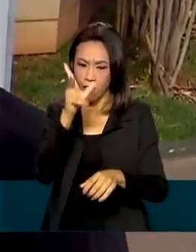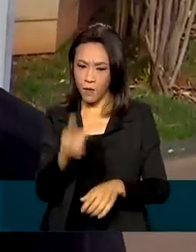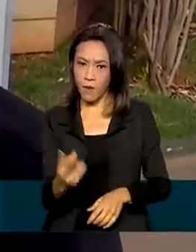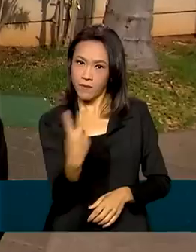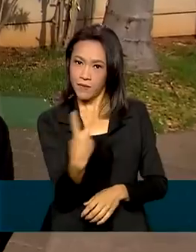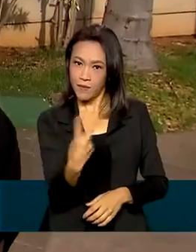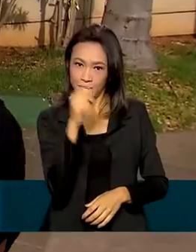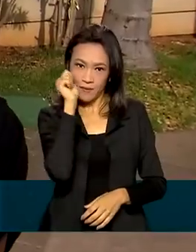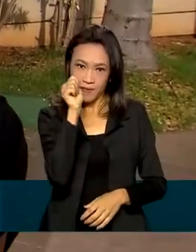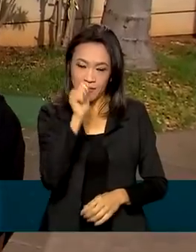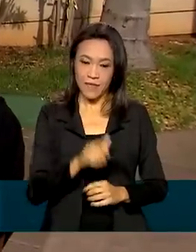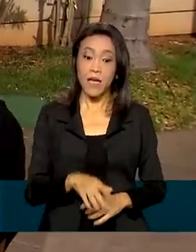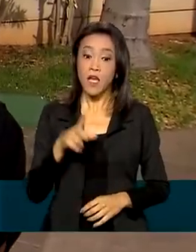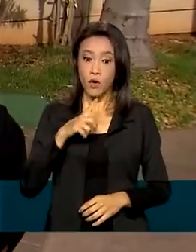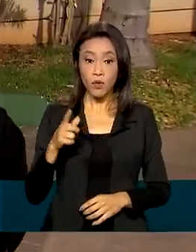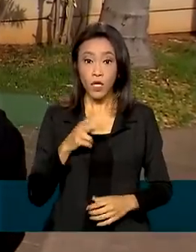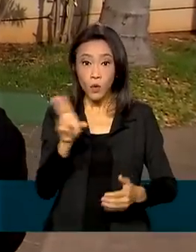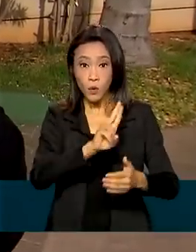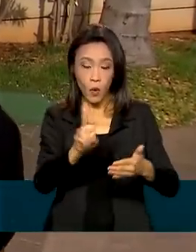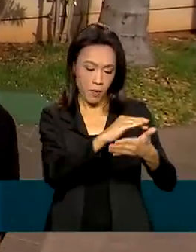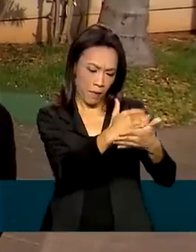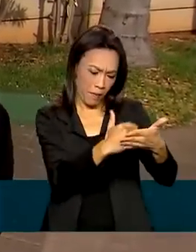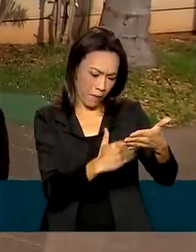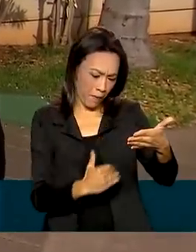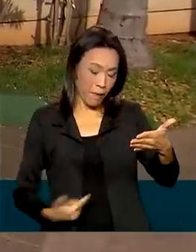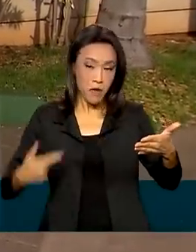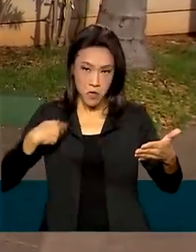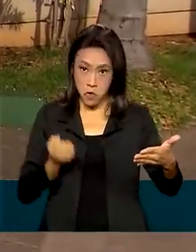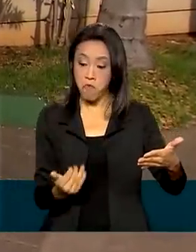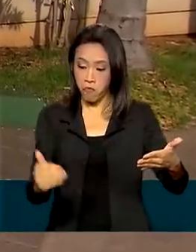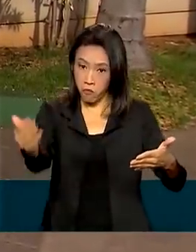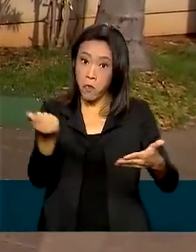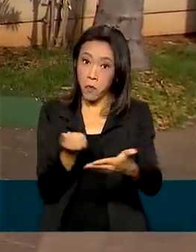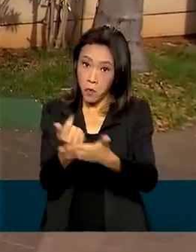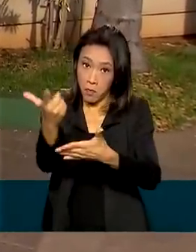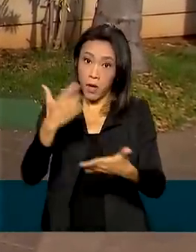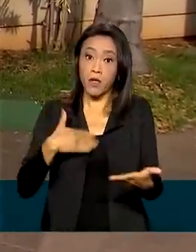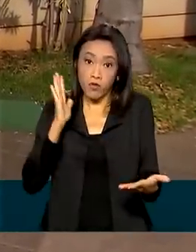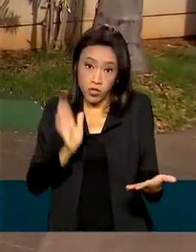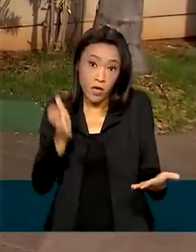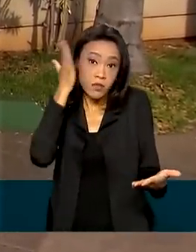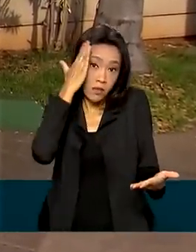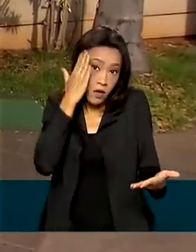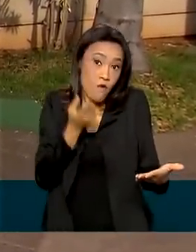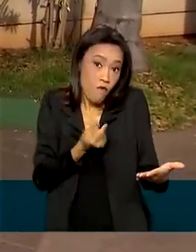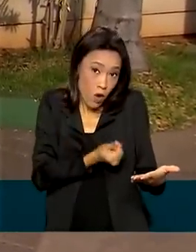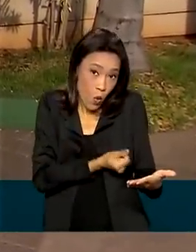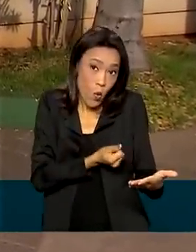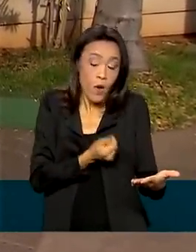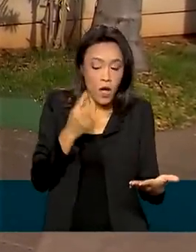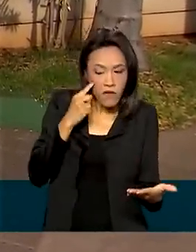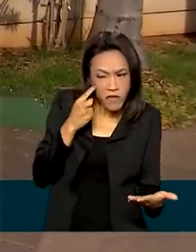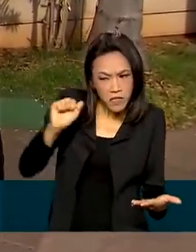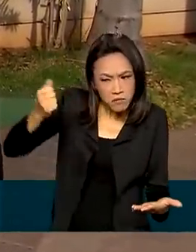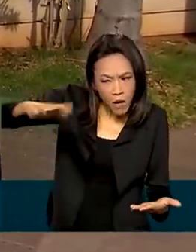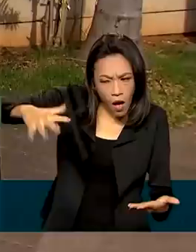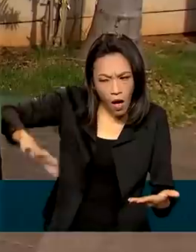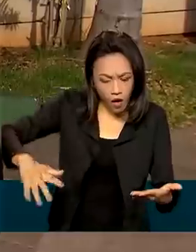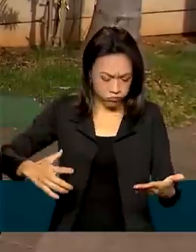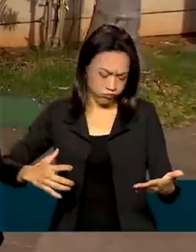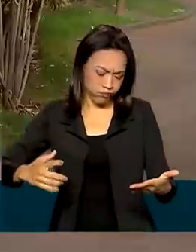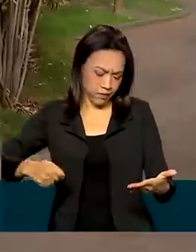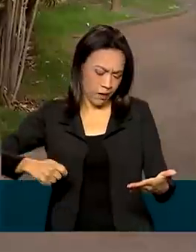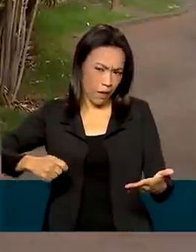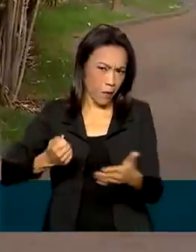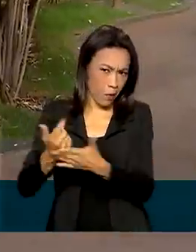Maria Eduarda. Eu tenho uma lista de coisas que eu quero comprar, então como eu já sei mais ou menos o valor, na Black Friday eu vejo se está compensando